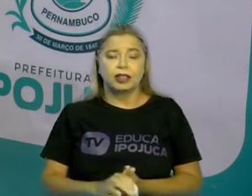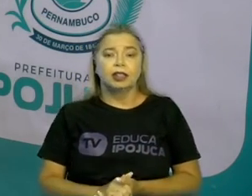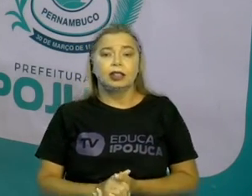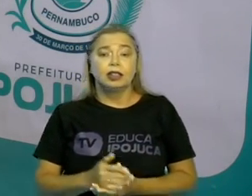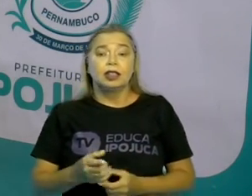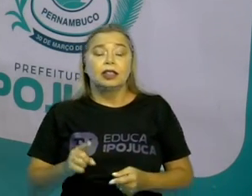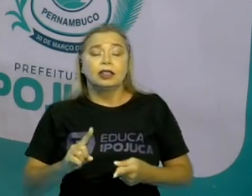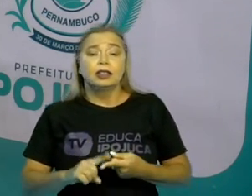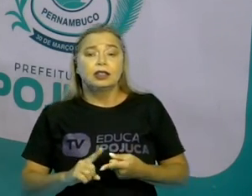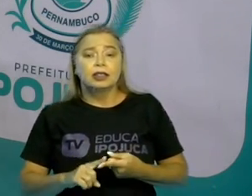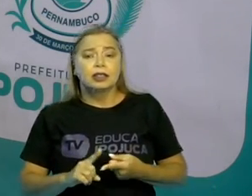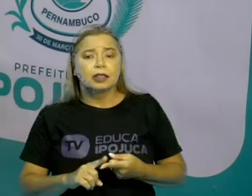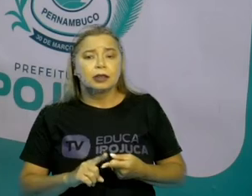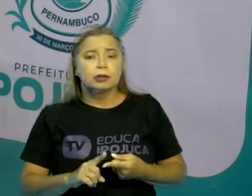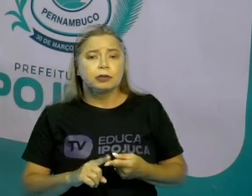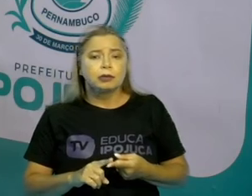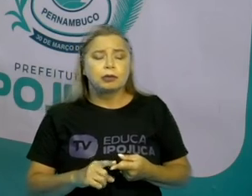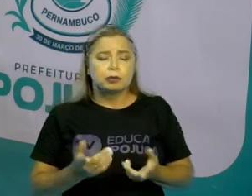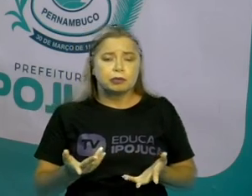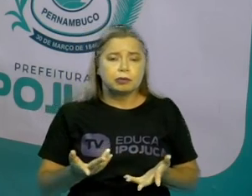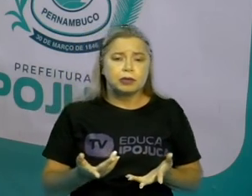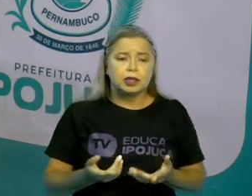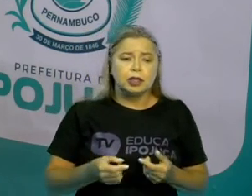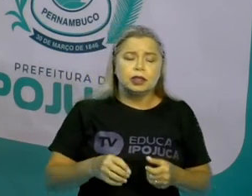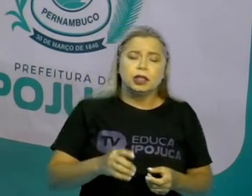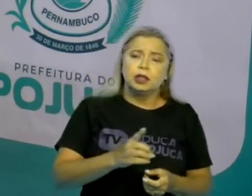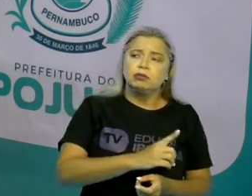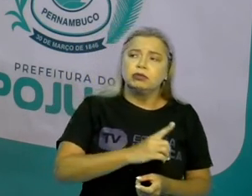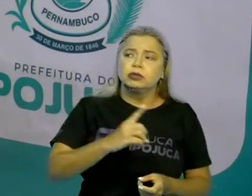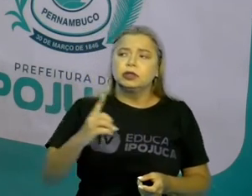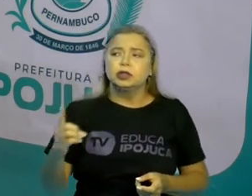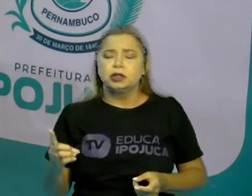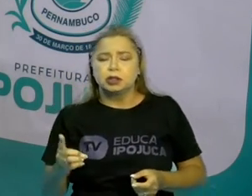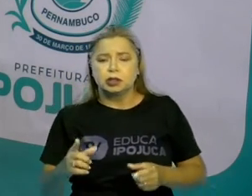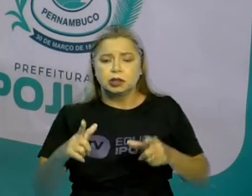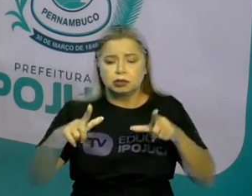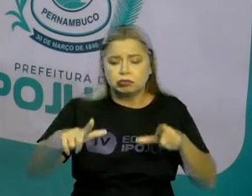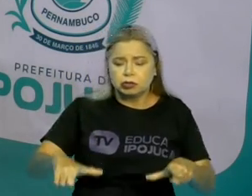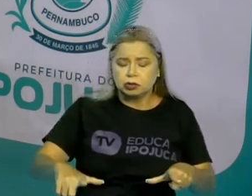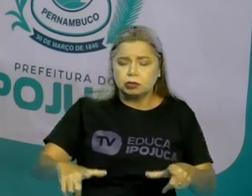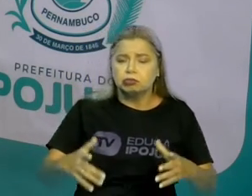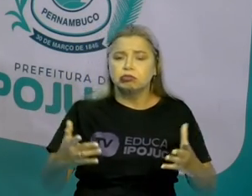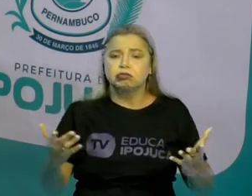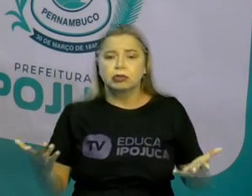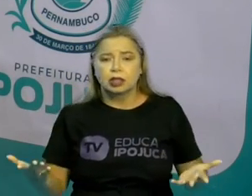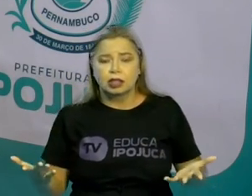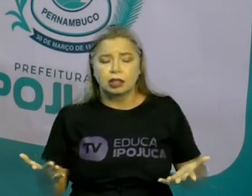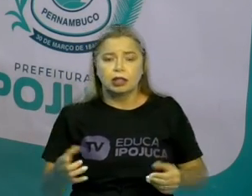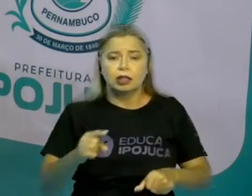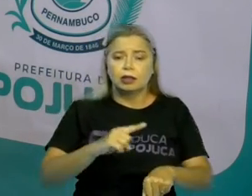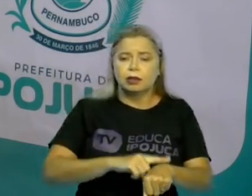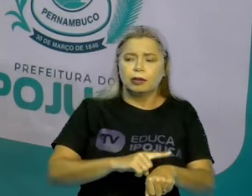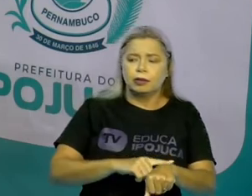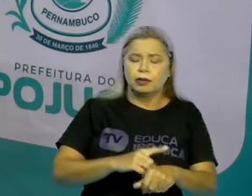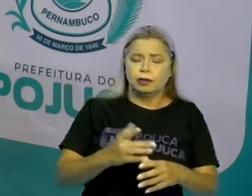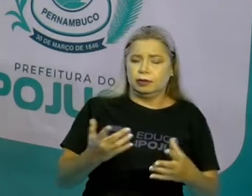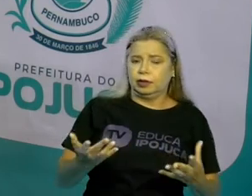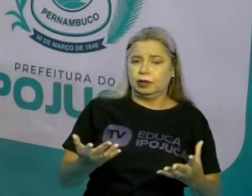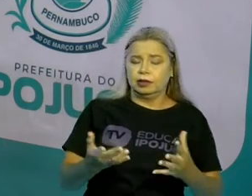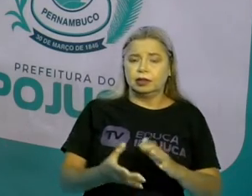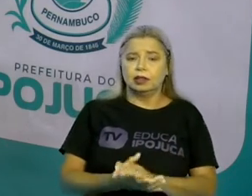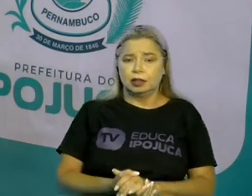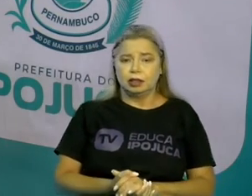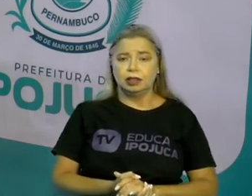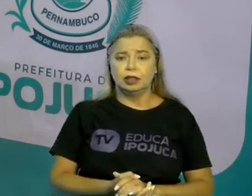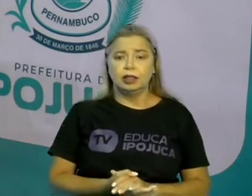espaço, né? A gente viu que há aí um curto período de tempo, um tempo em